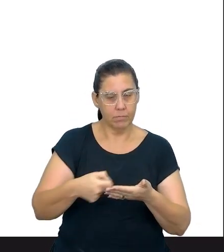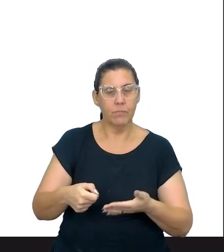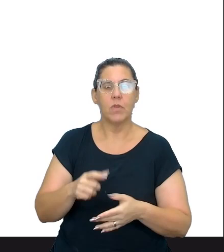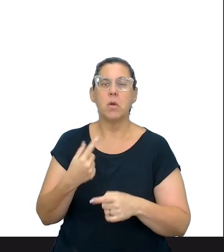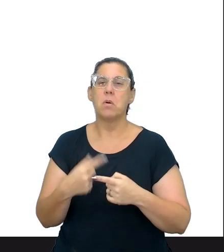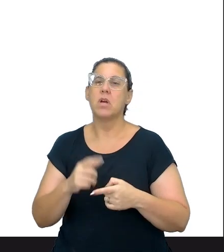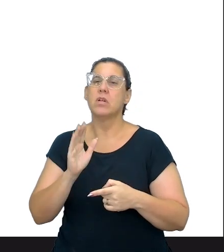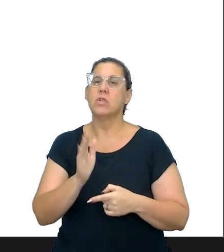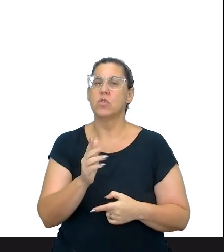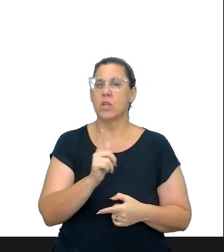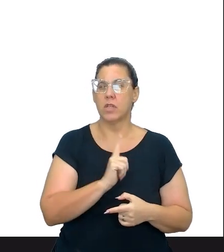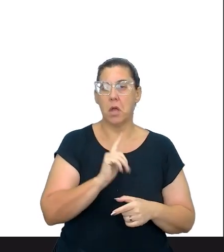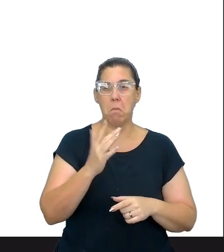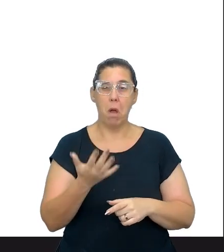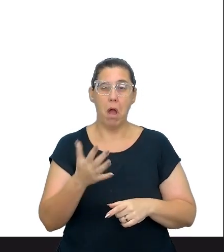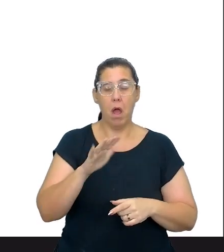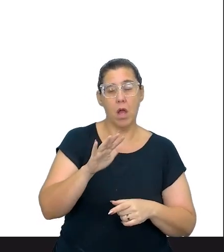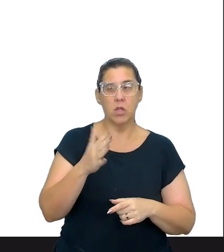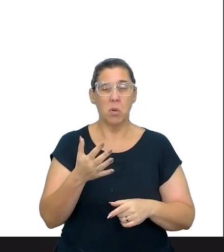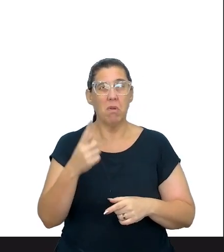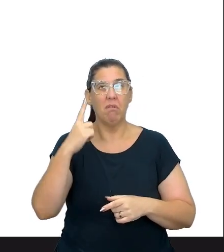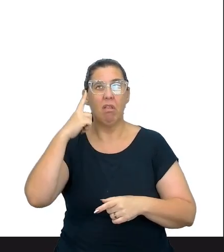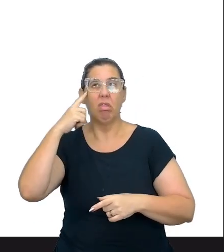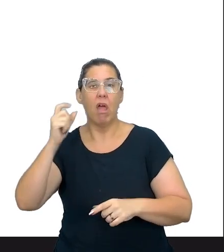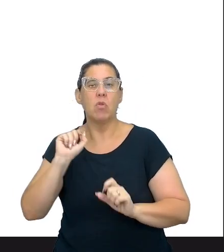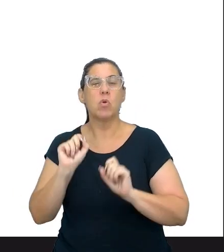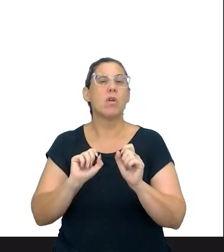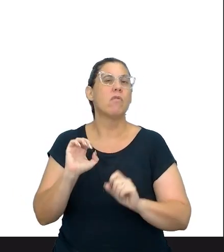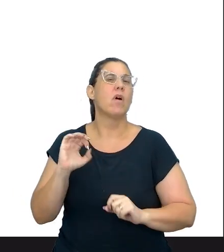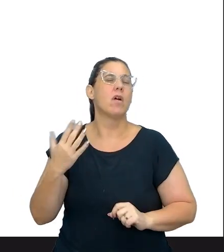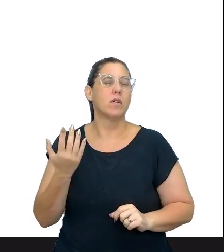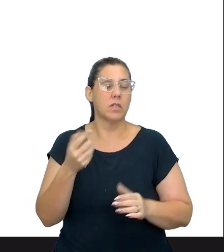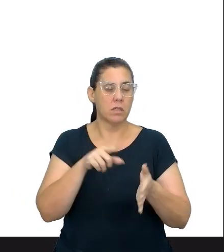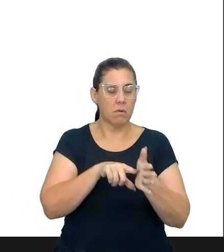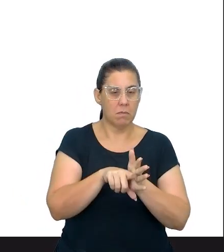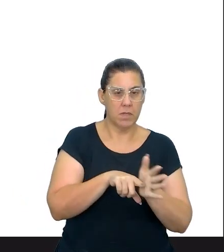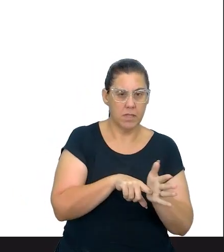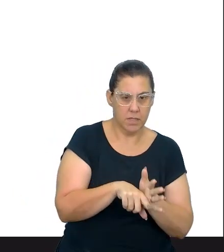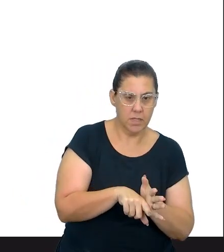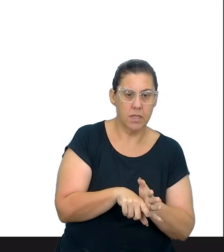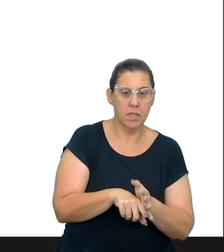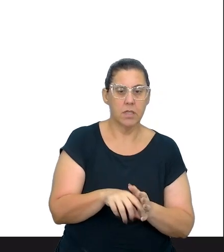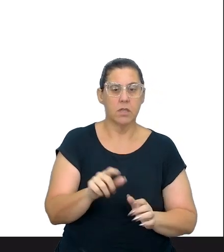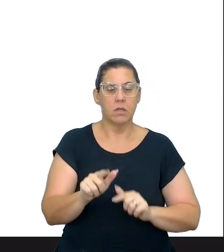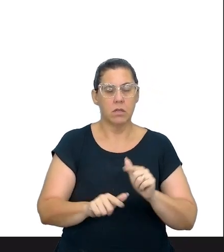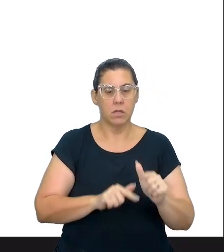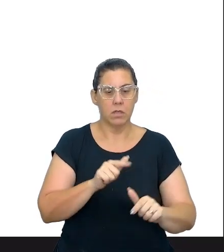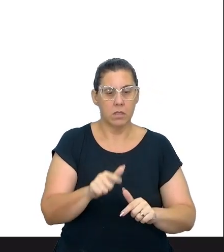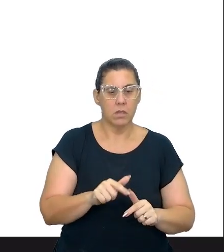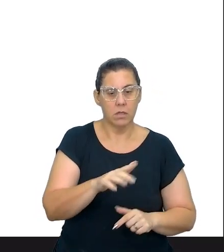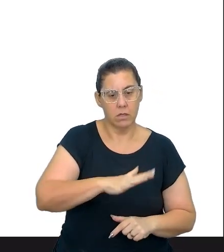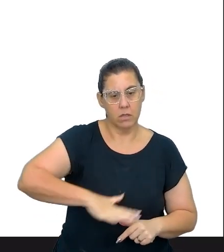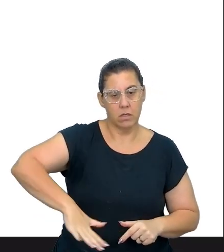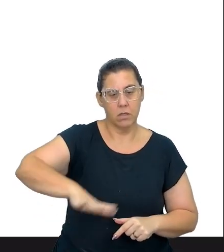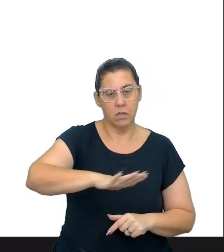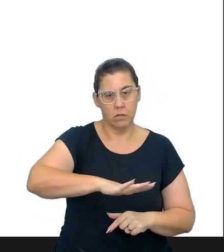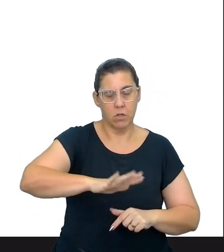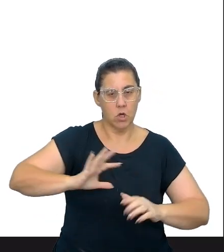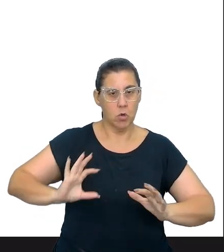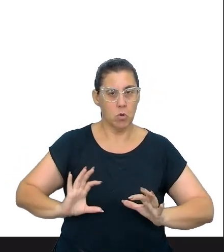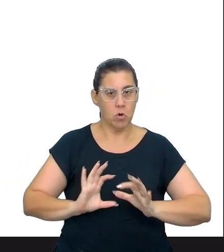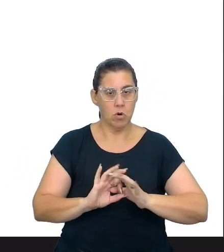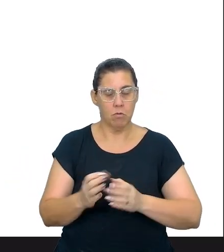eu já tenho mais ou menos um embasamento teórico através do quê? De uma pesquisa, de um serviço de campo e de uma socialização